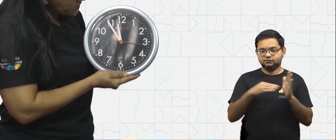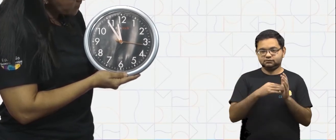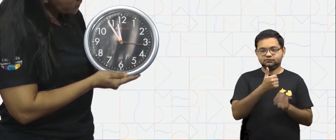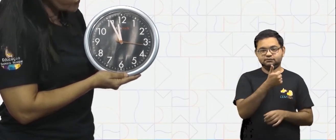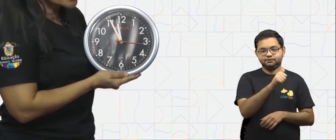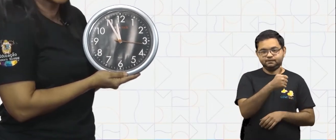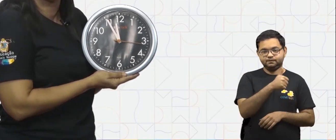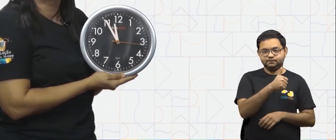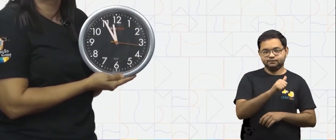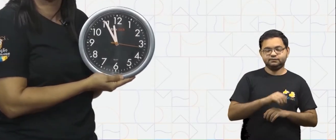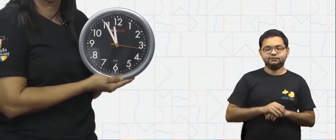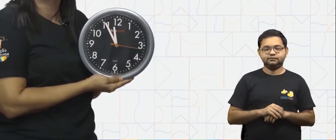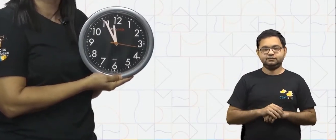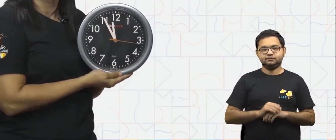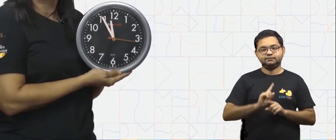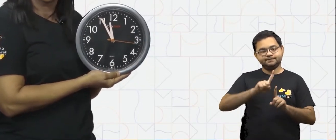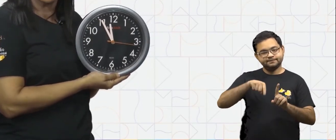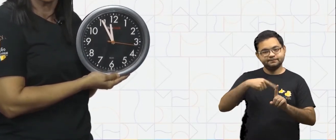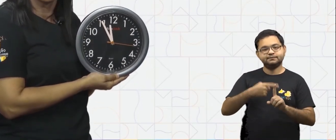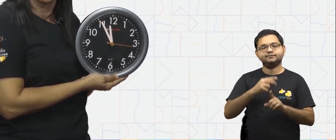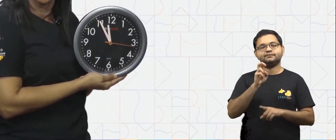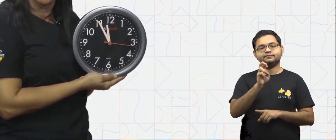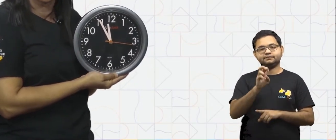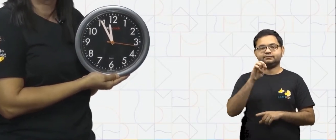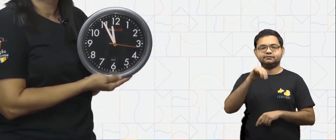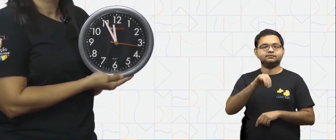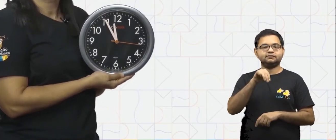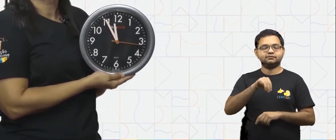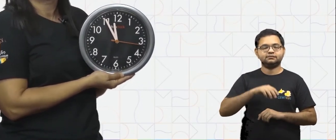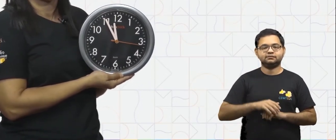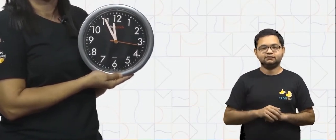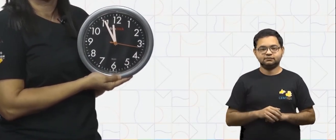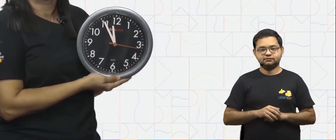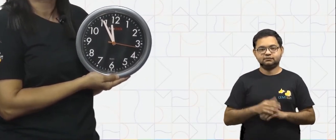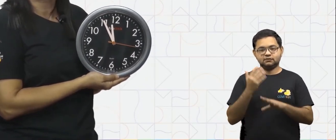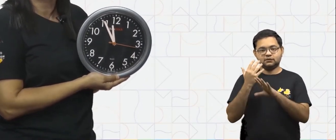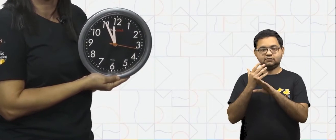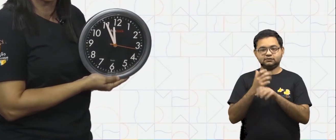11 até temos mais 5 minutos, que